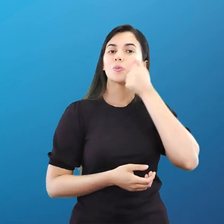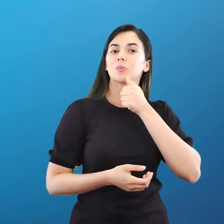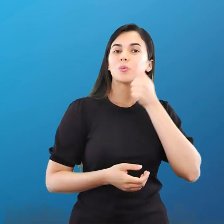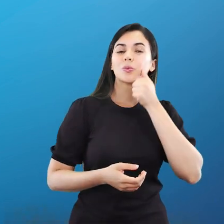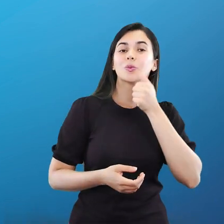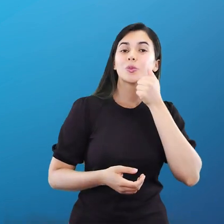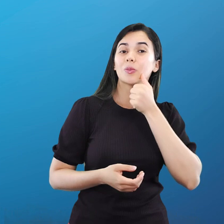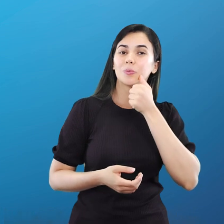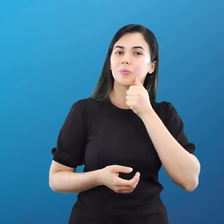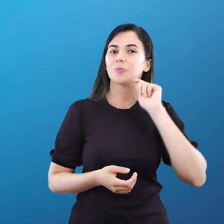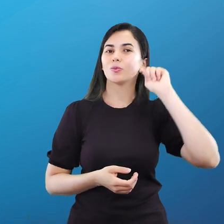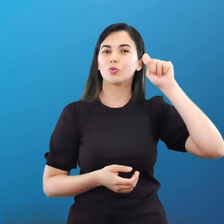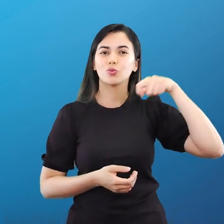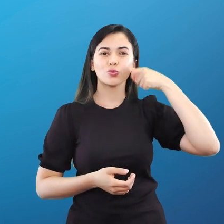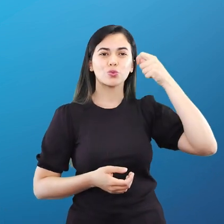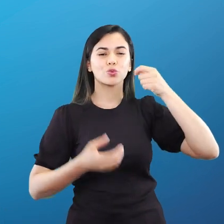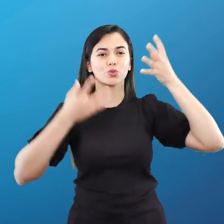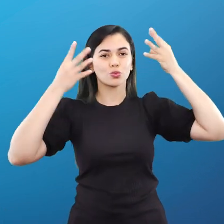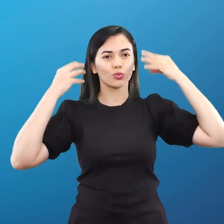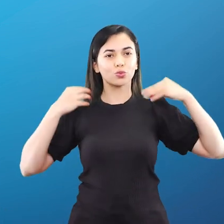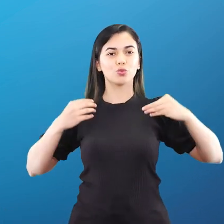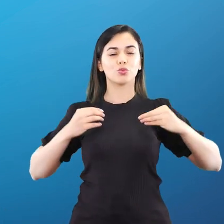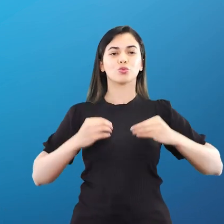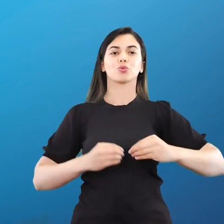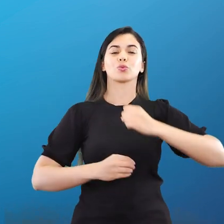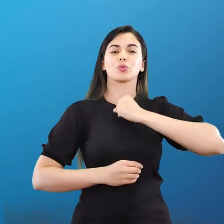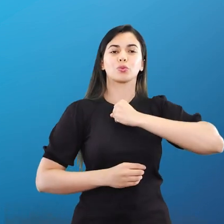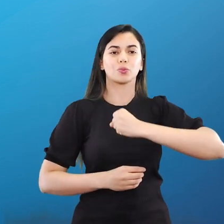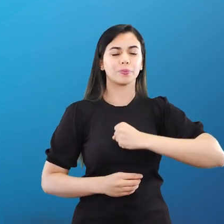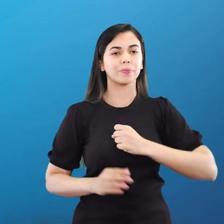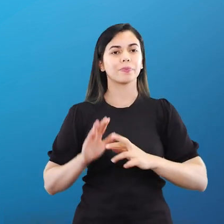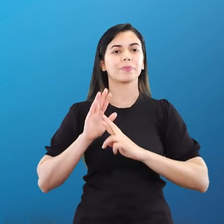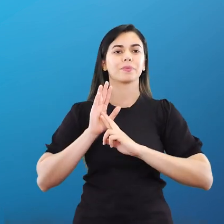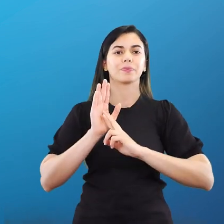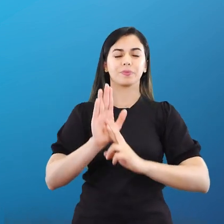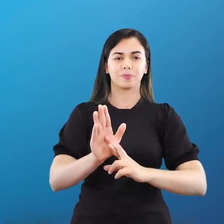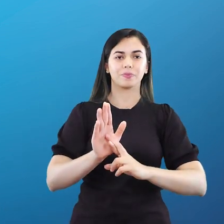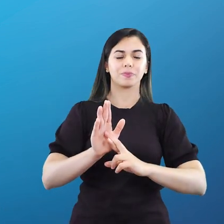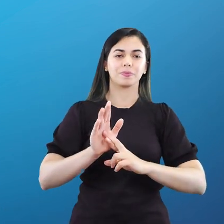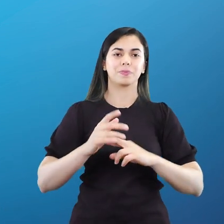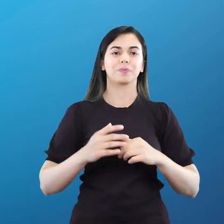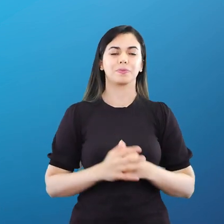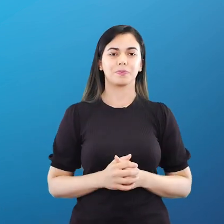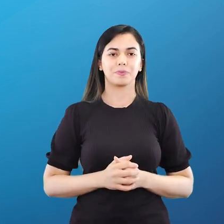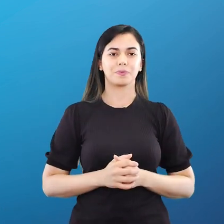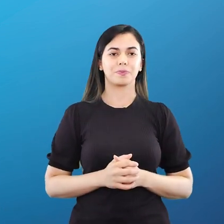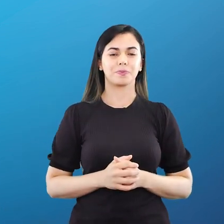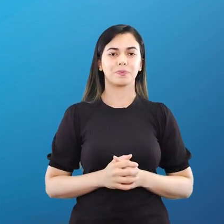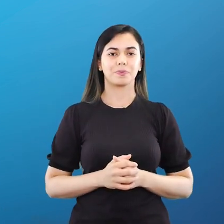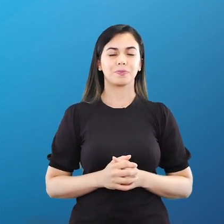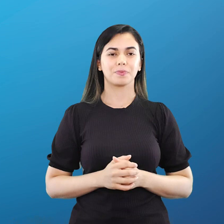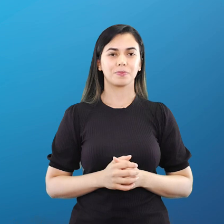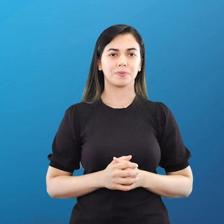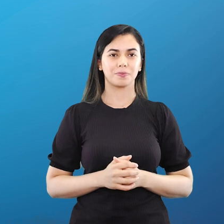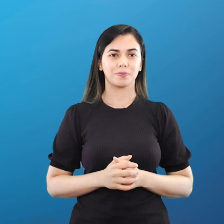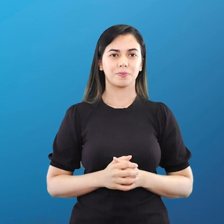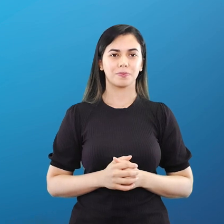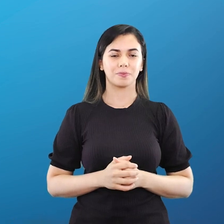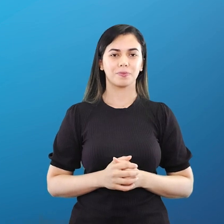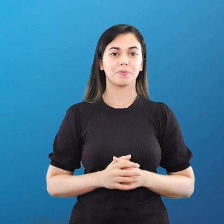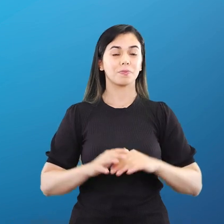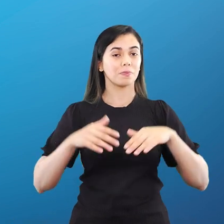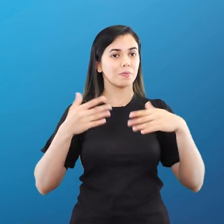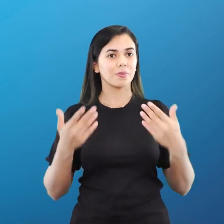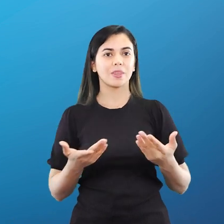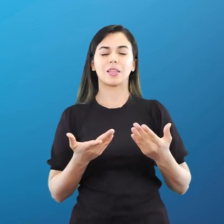trajes típicos para representar as sacerdotisas de Hestia, deusa griga do fogo.